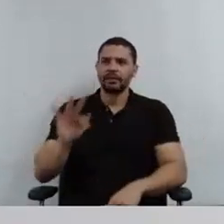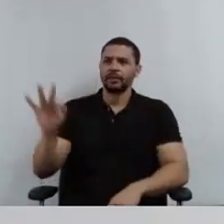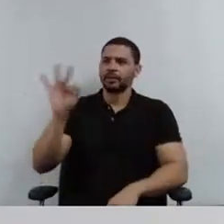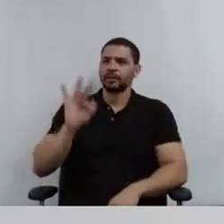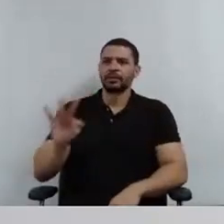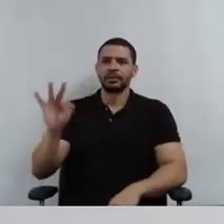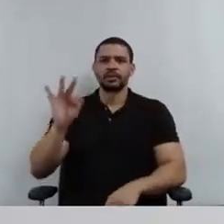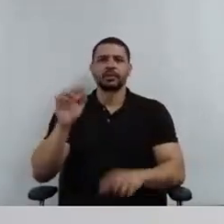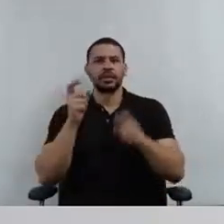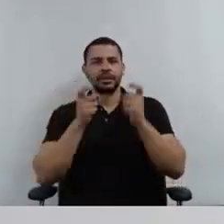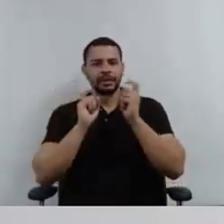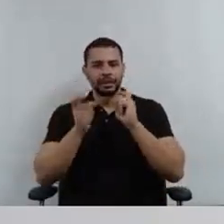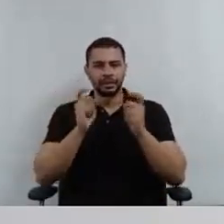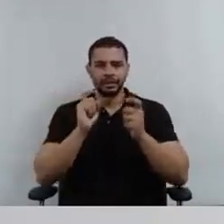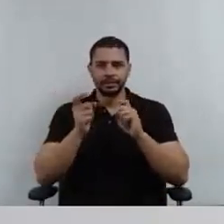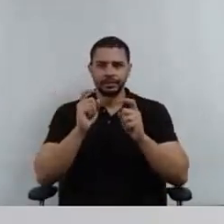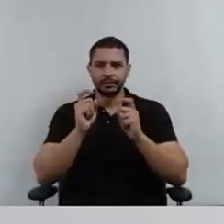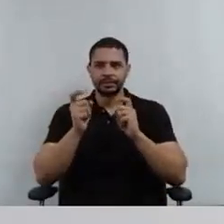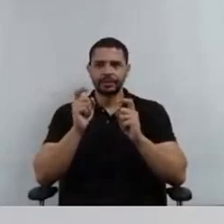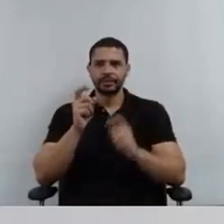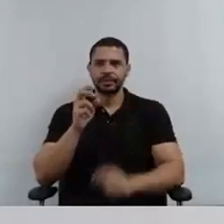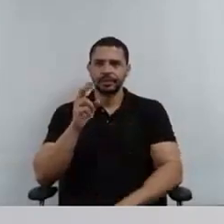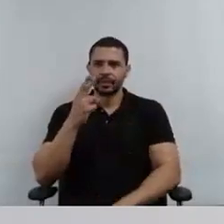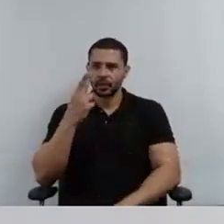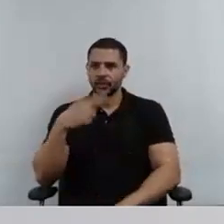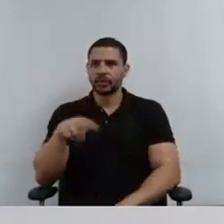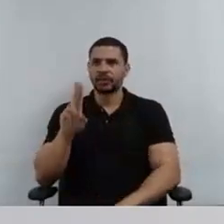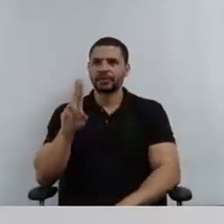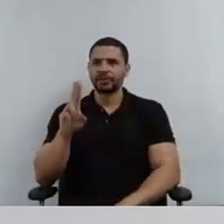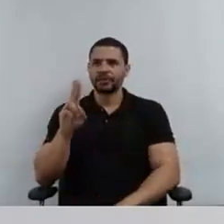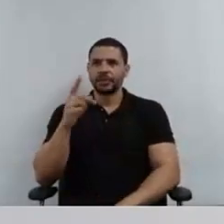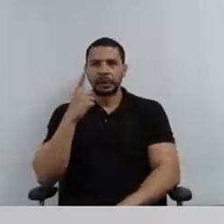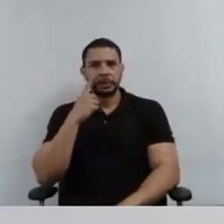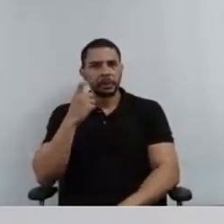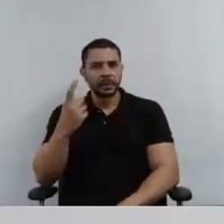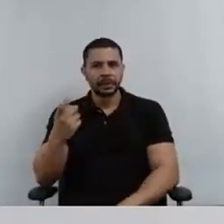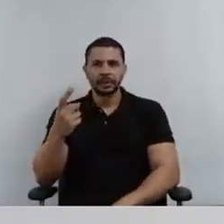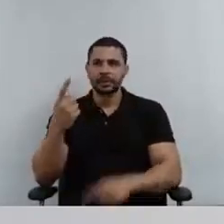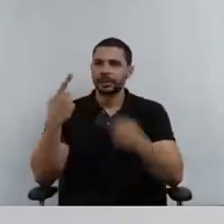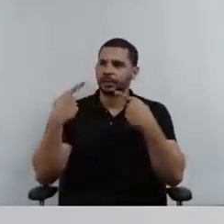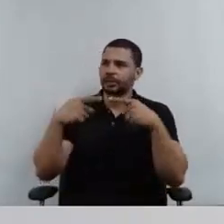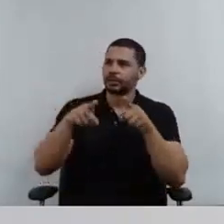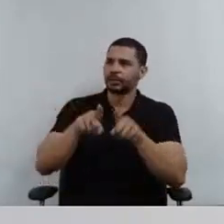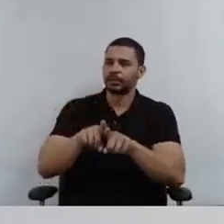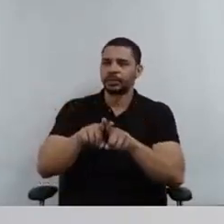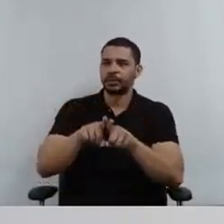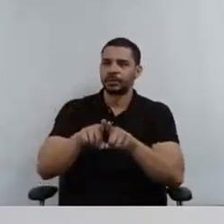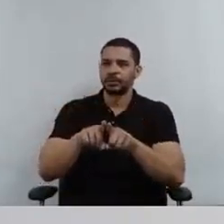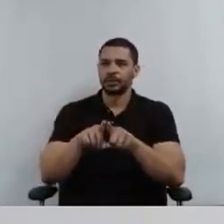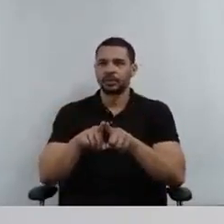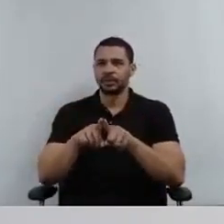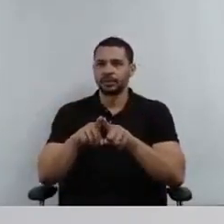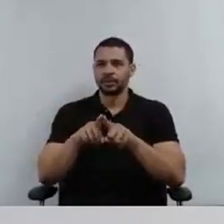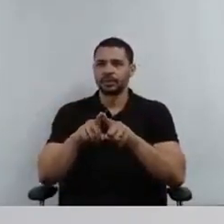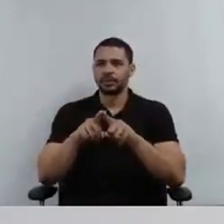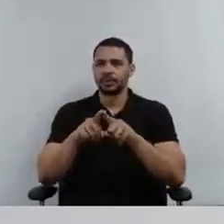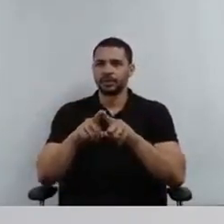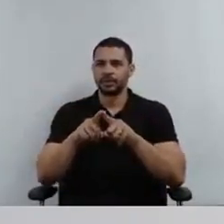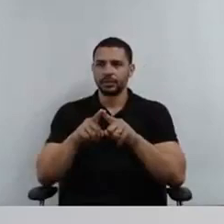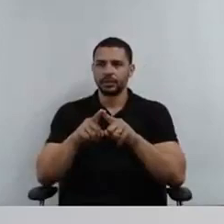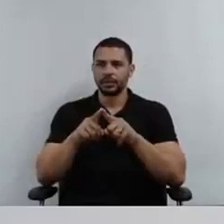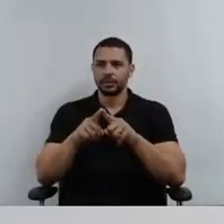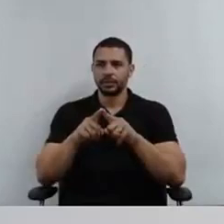onde a universidade manifestou seu interesse em celebrar parceria também com a Defensoria Pública. que a Uni9 é uma